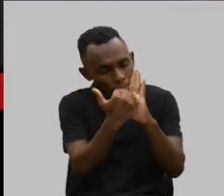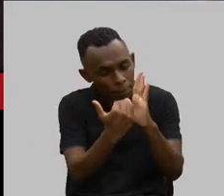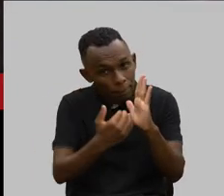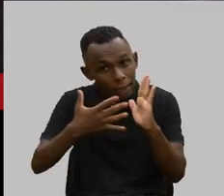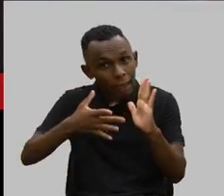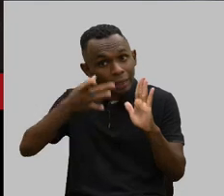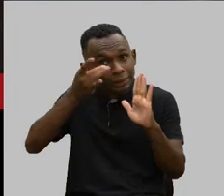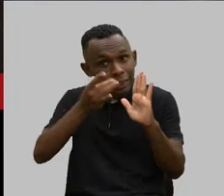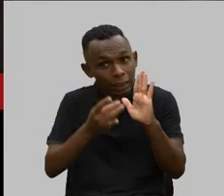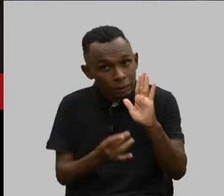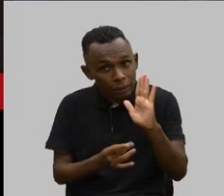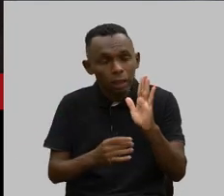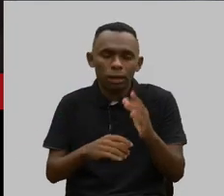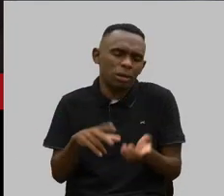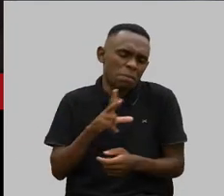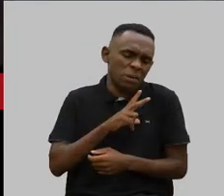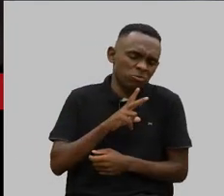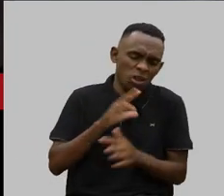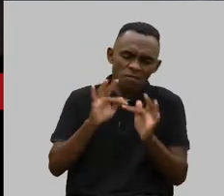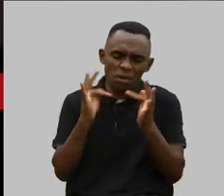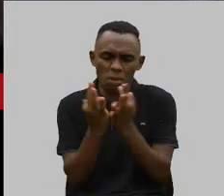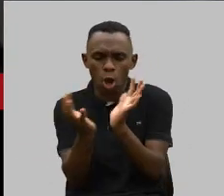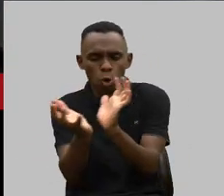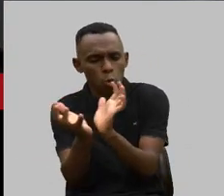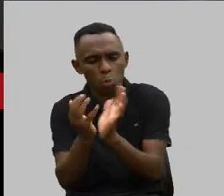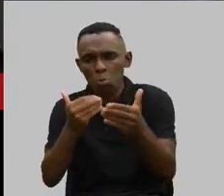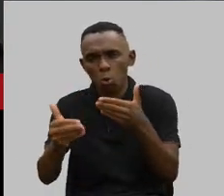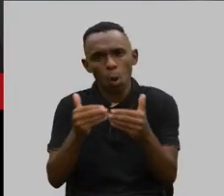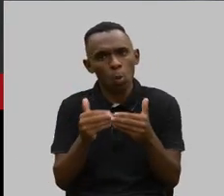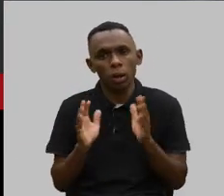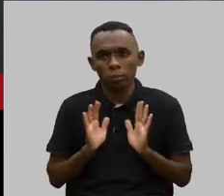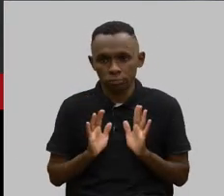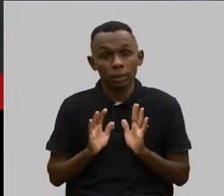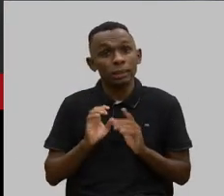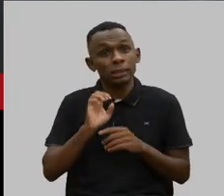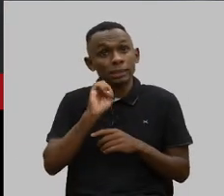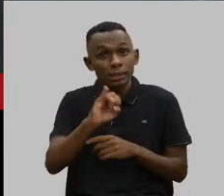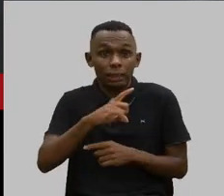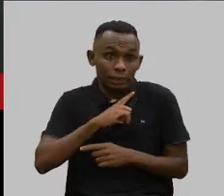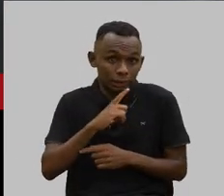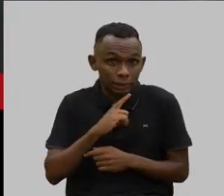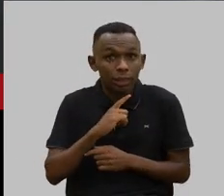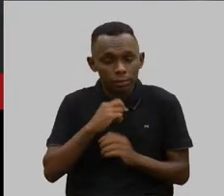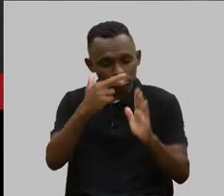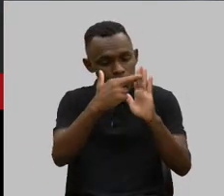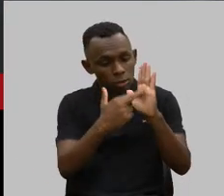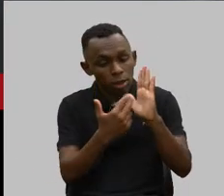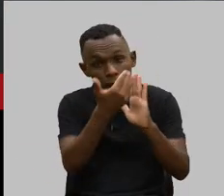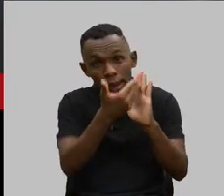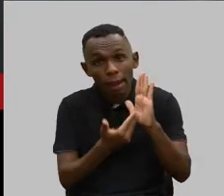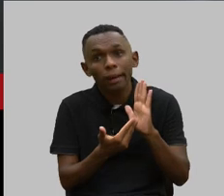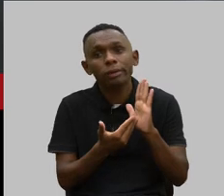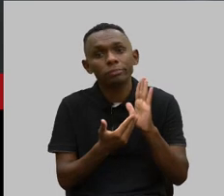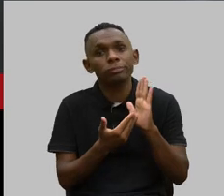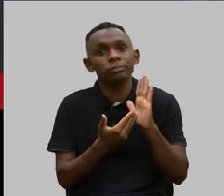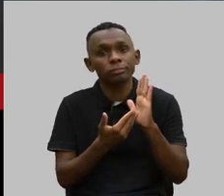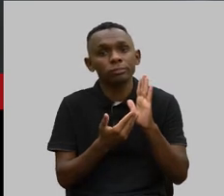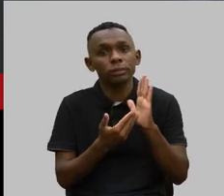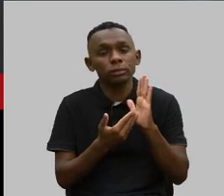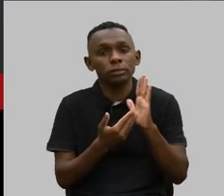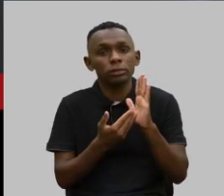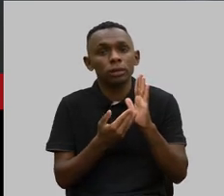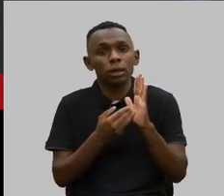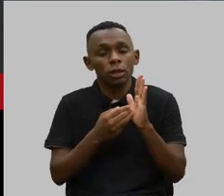sejam eles individuais, familiares, coletivos, por adesão ou empresariais, se existem clausas abusivas. E lá no artigo